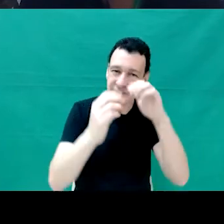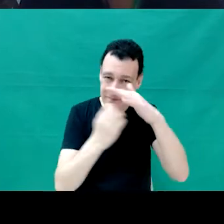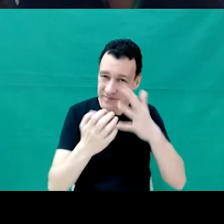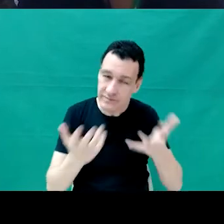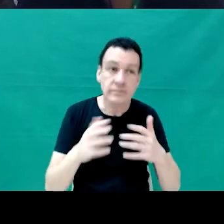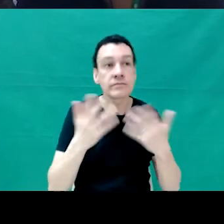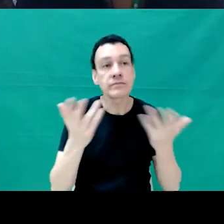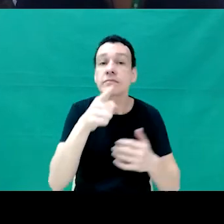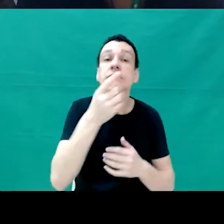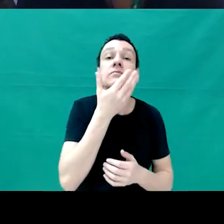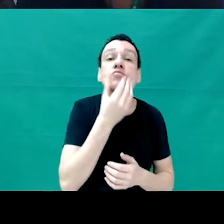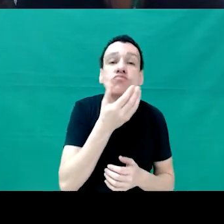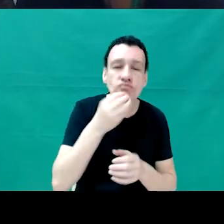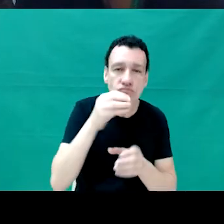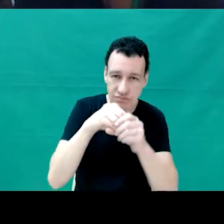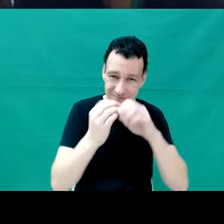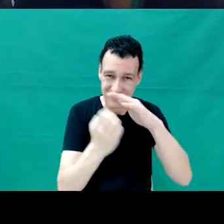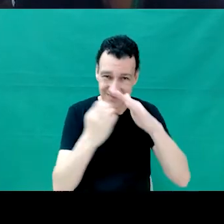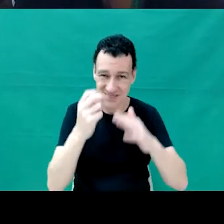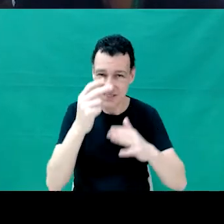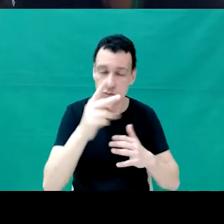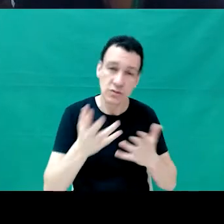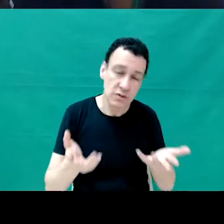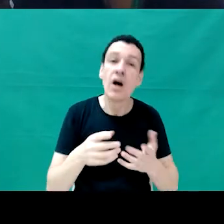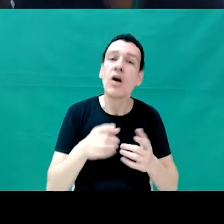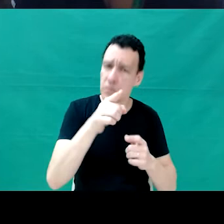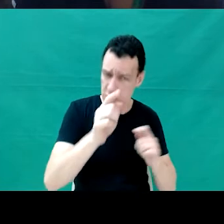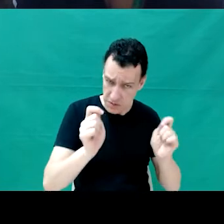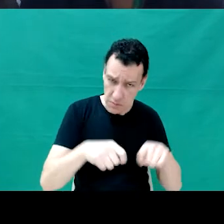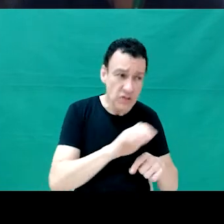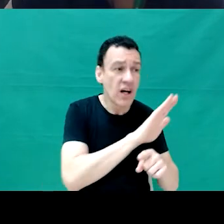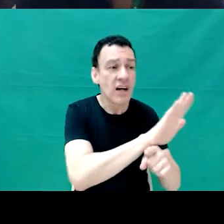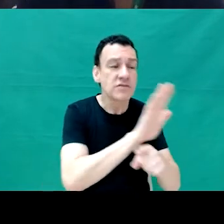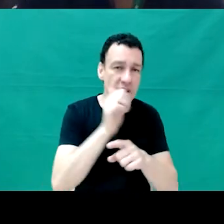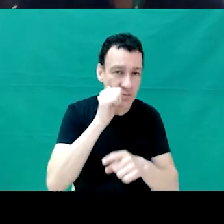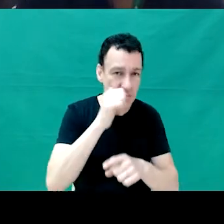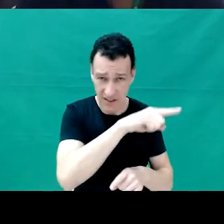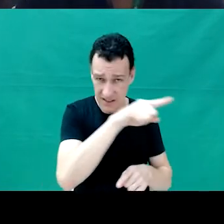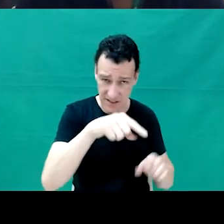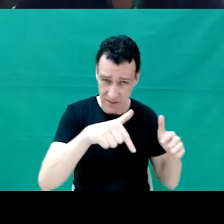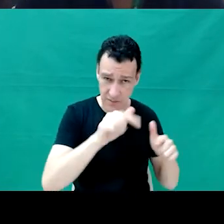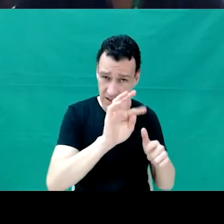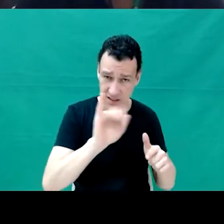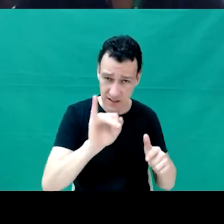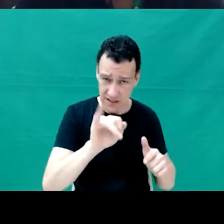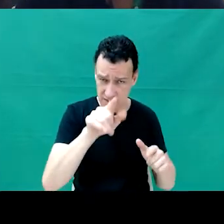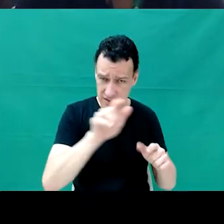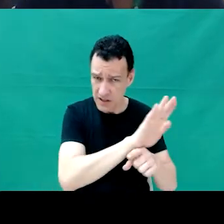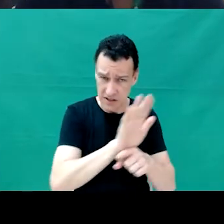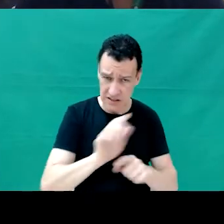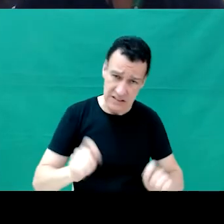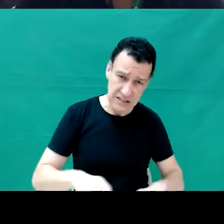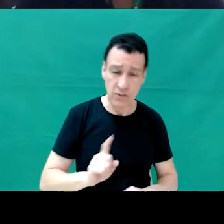empresa, pode fazer hoje pelas mulheres da TI? Eu trouxe aqui uma sondagem